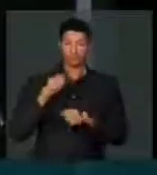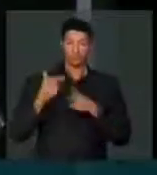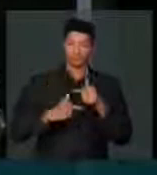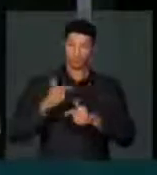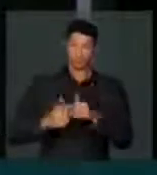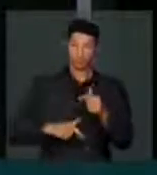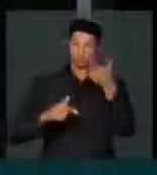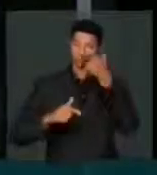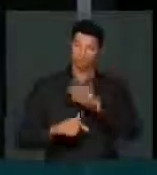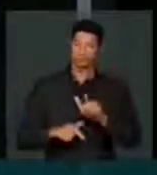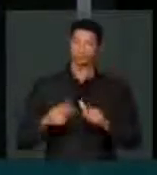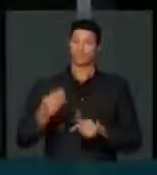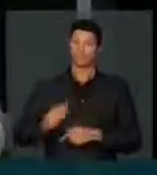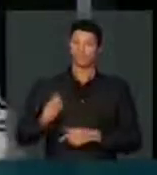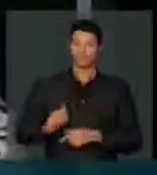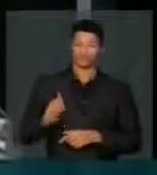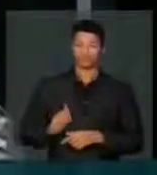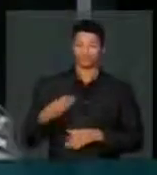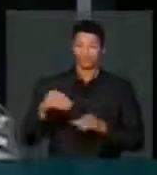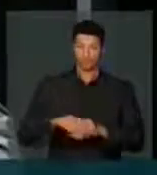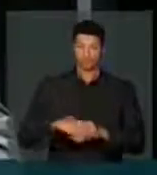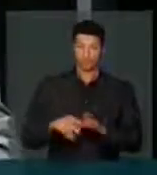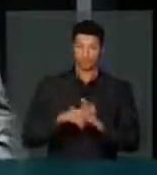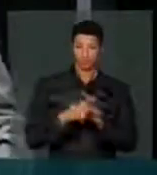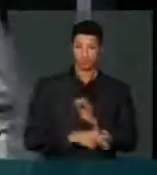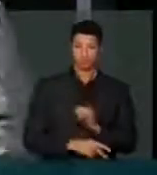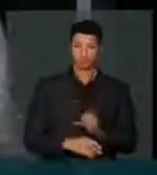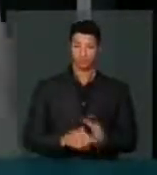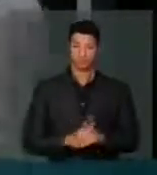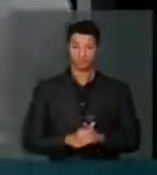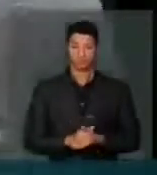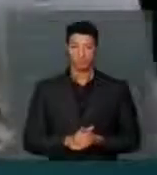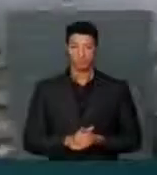servidor consiga sobreviver dentro da sua... Não muito propos E proposital. Obrigado.